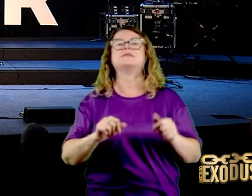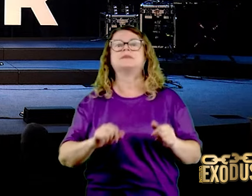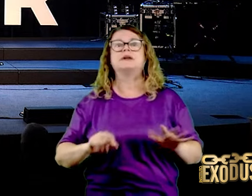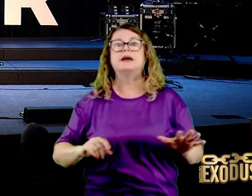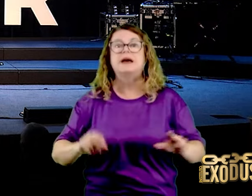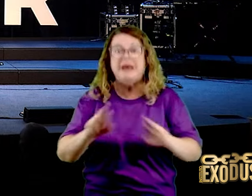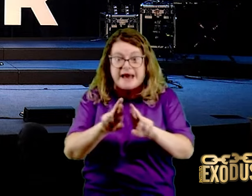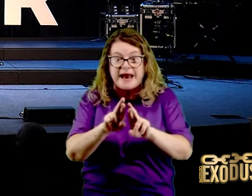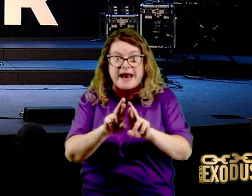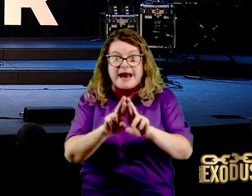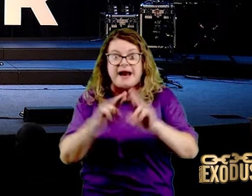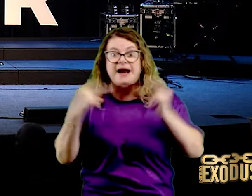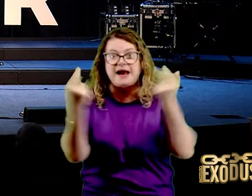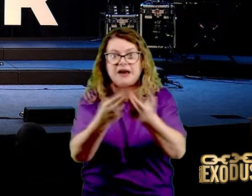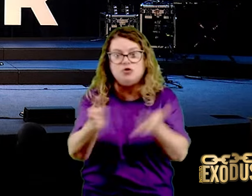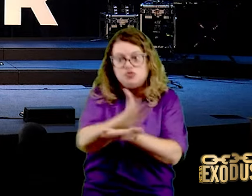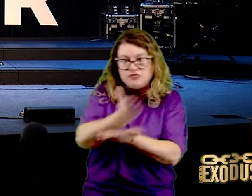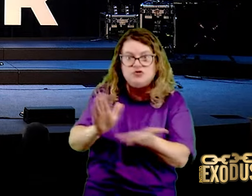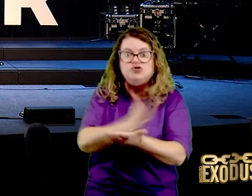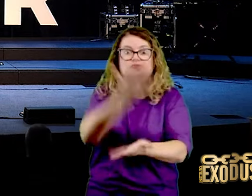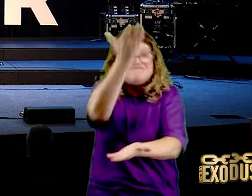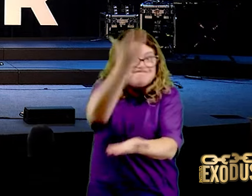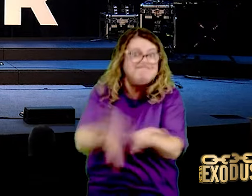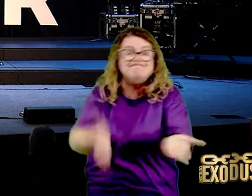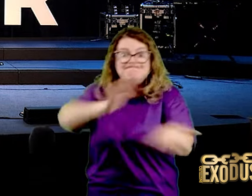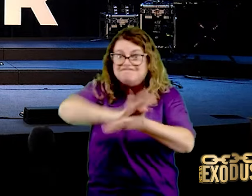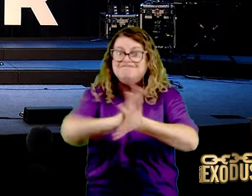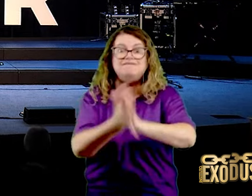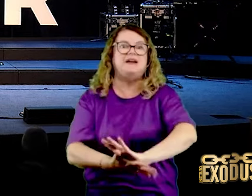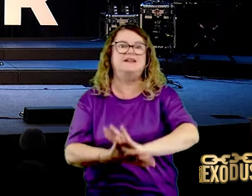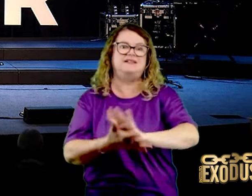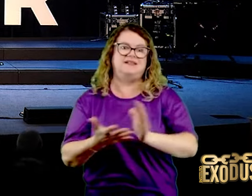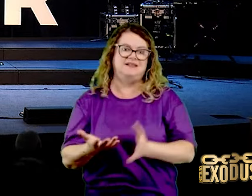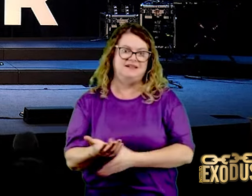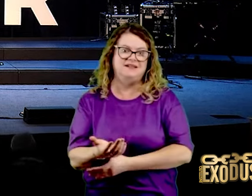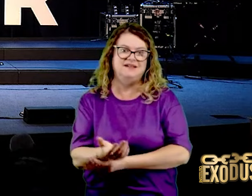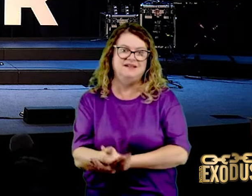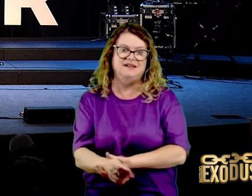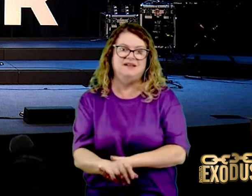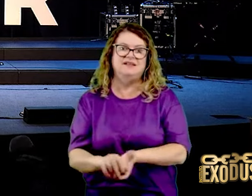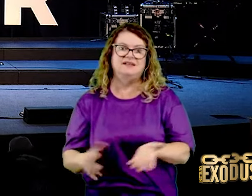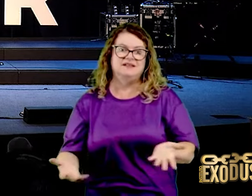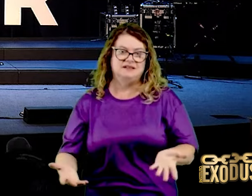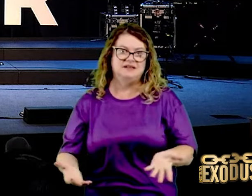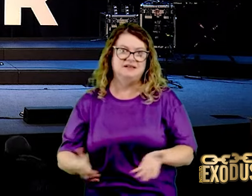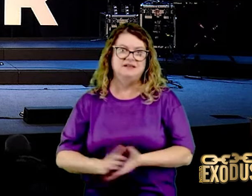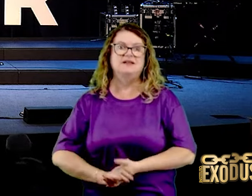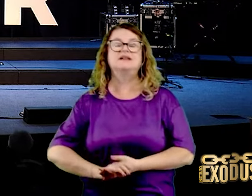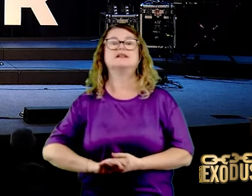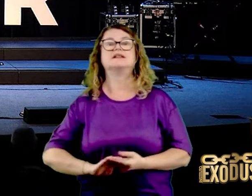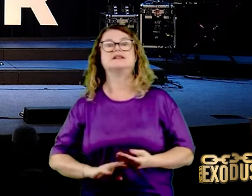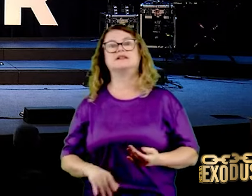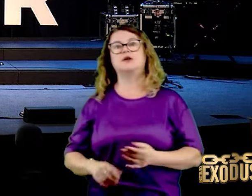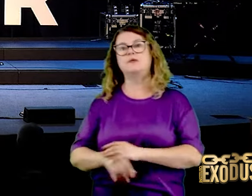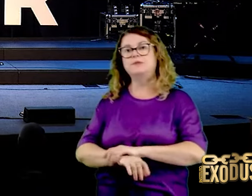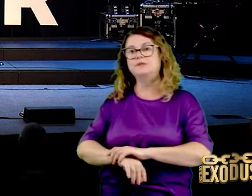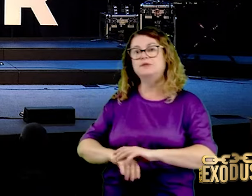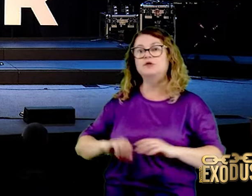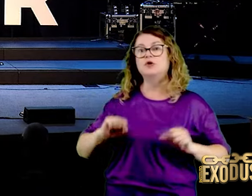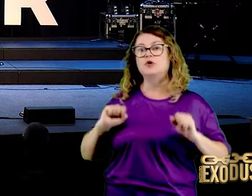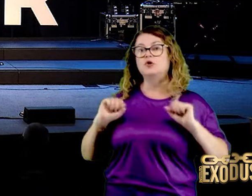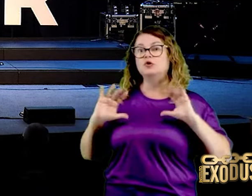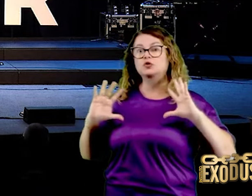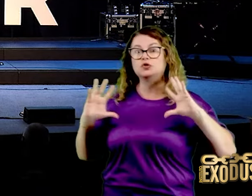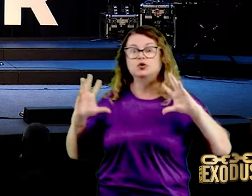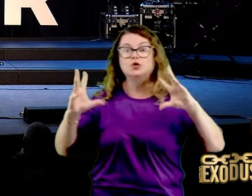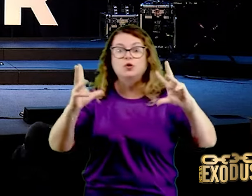e que com eles tinham ido ao acampamento filisteu, passaram para o lado dos israelitas, que estavam com São João Jônatas. Quando todos os israelitas haviam